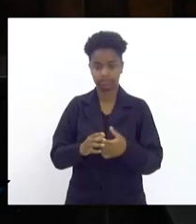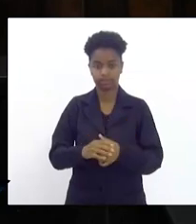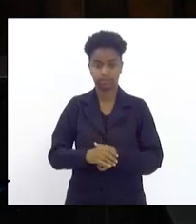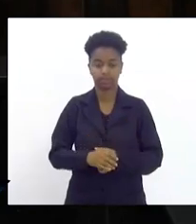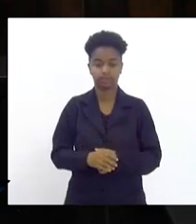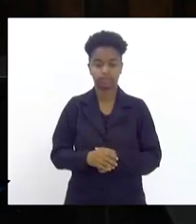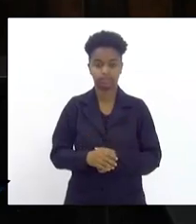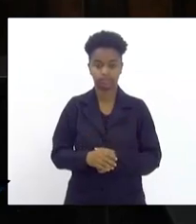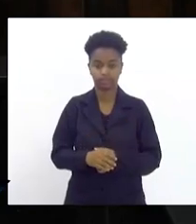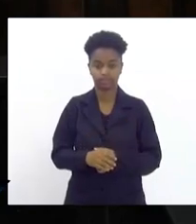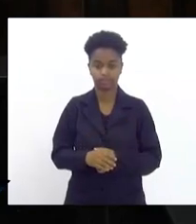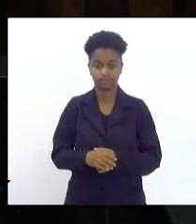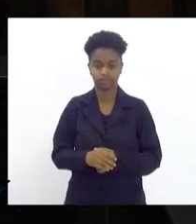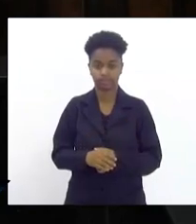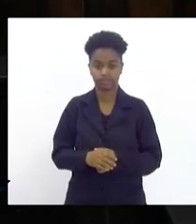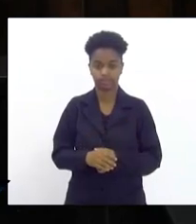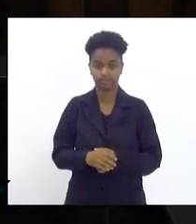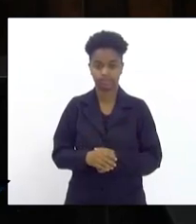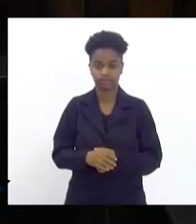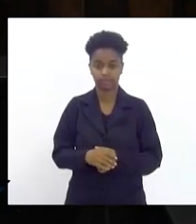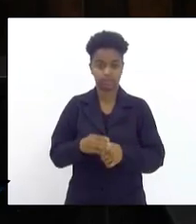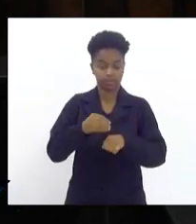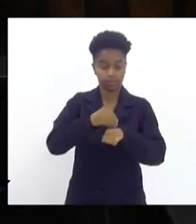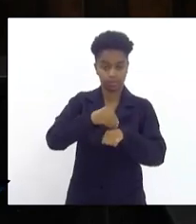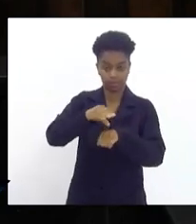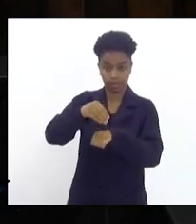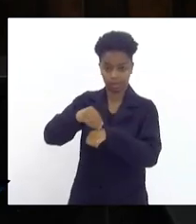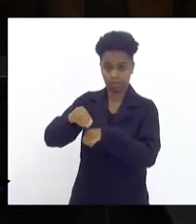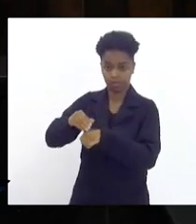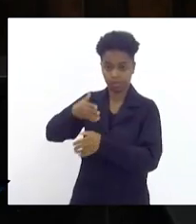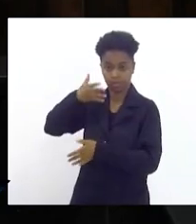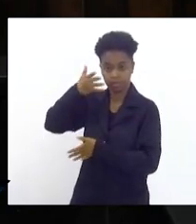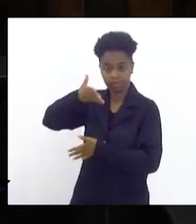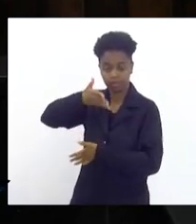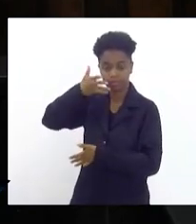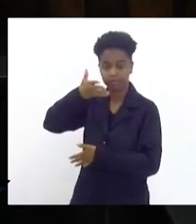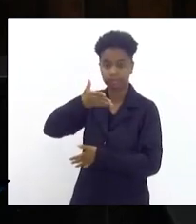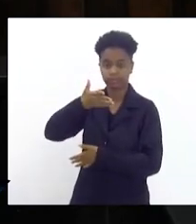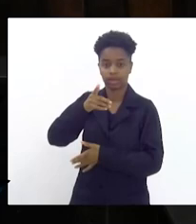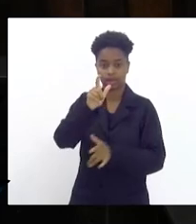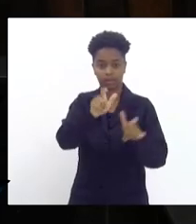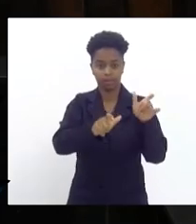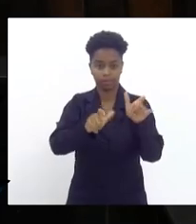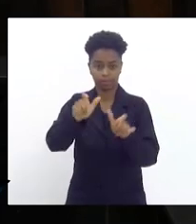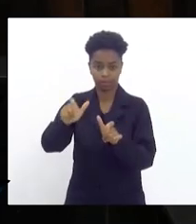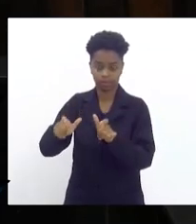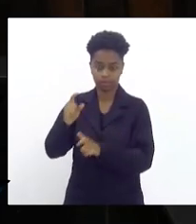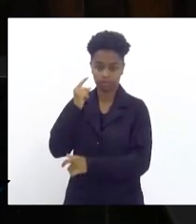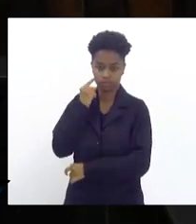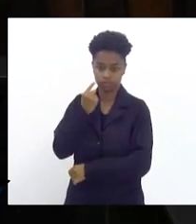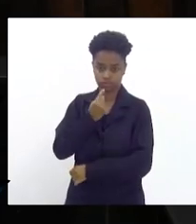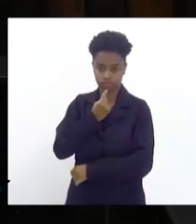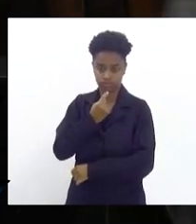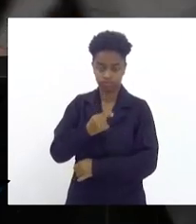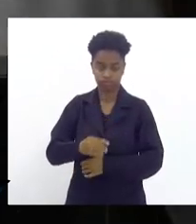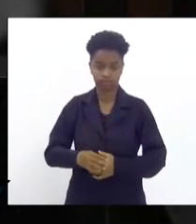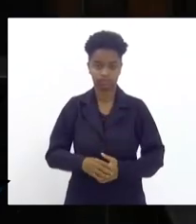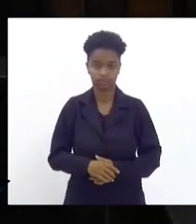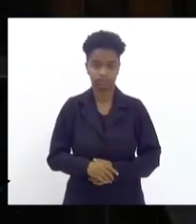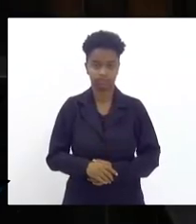de Libras, que leva a nossa voz aos deficientes auditivos.